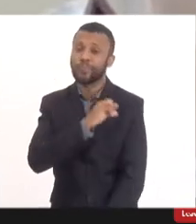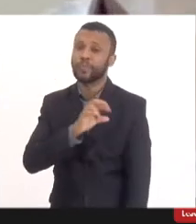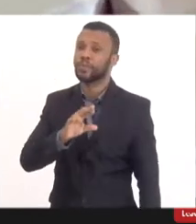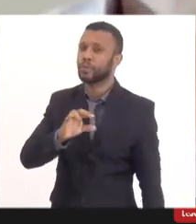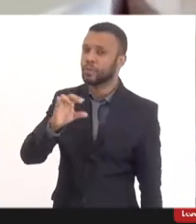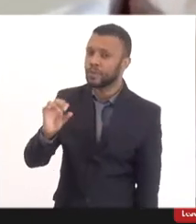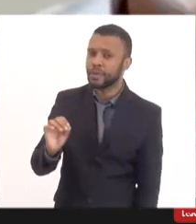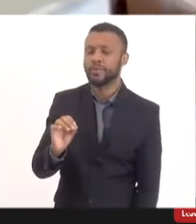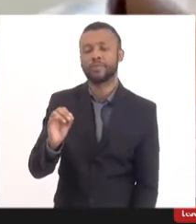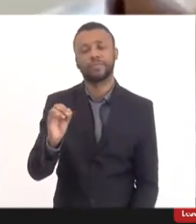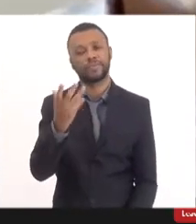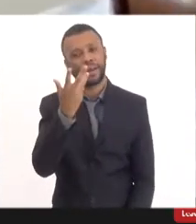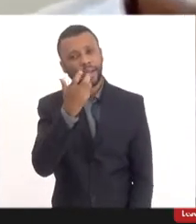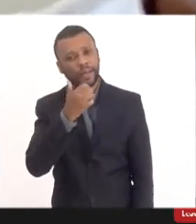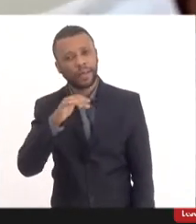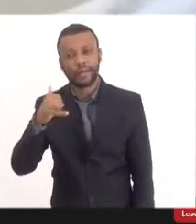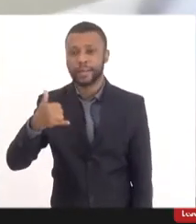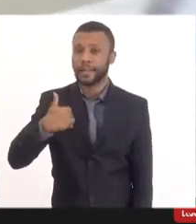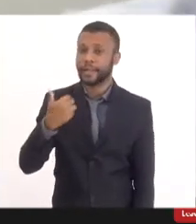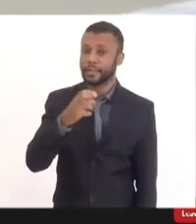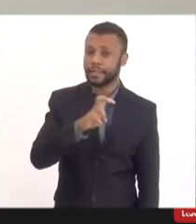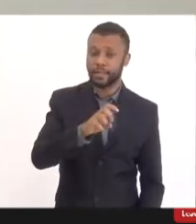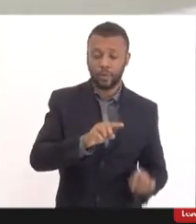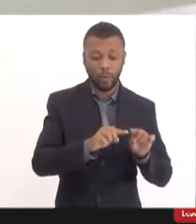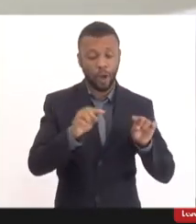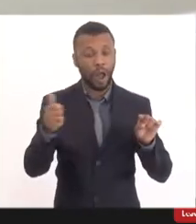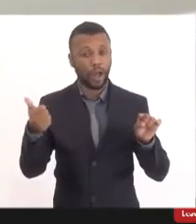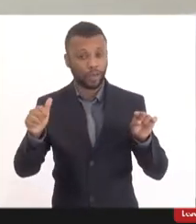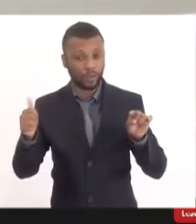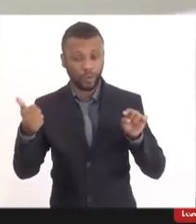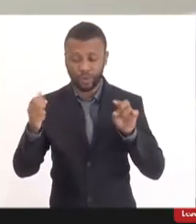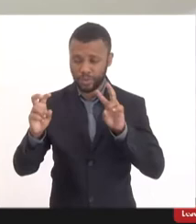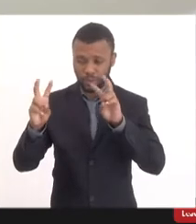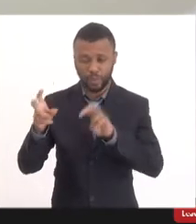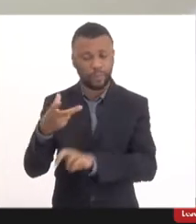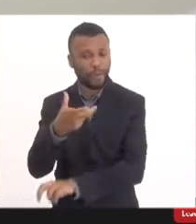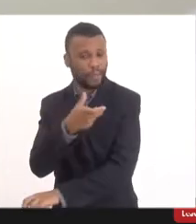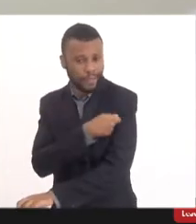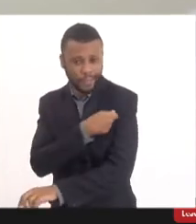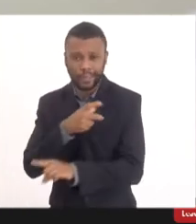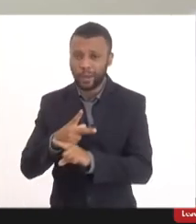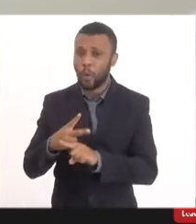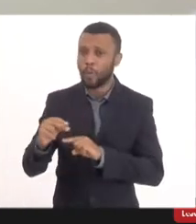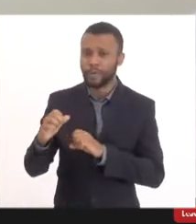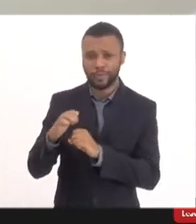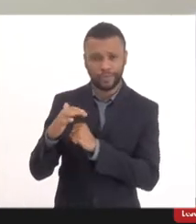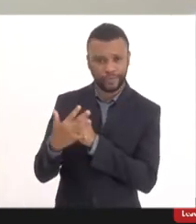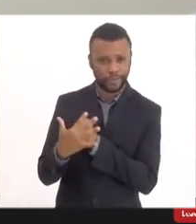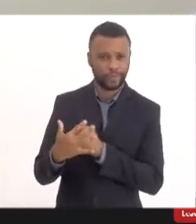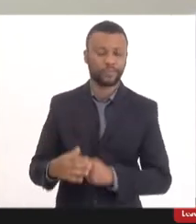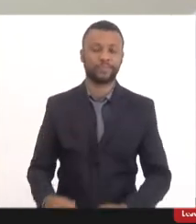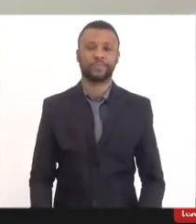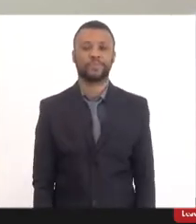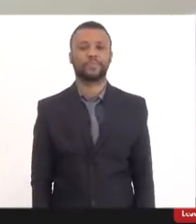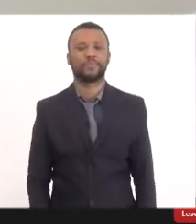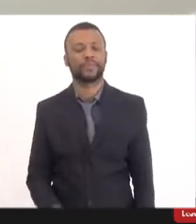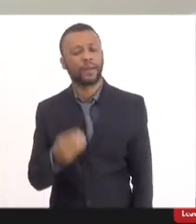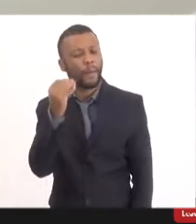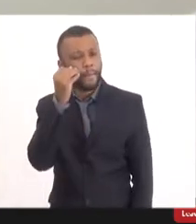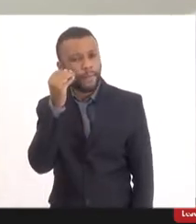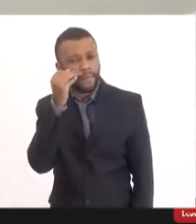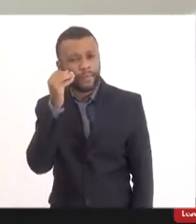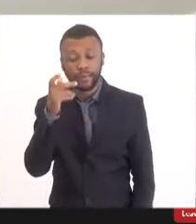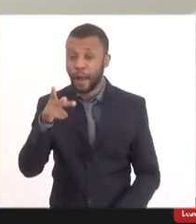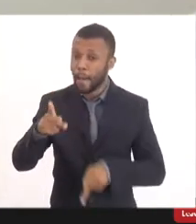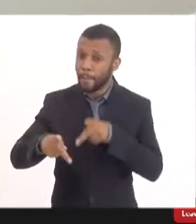11 anos, relacionado à ação de vacinação contra a Covid. Então, nós temos previstas aí uma população de cerca